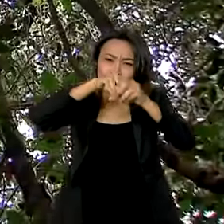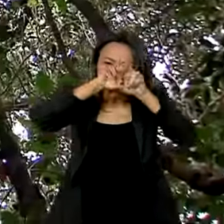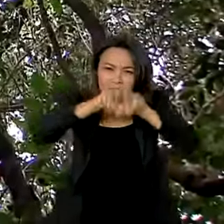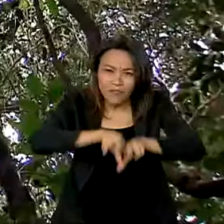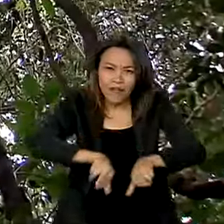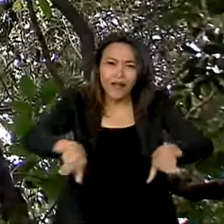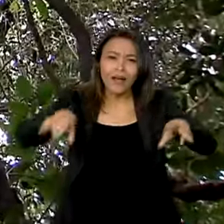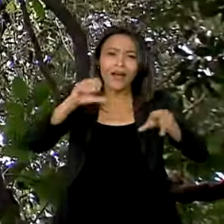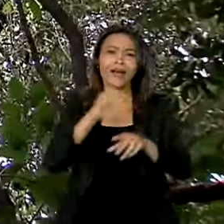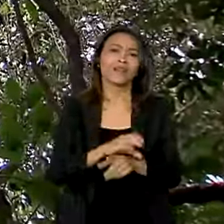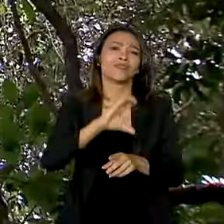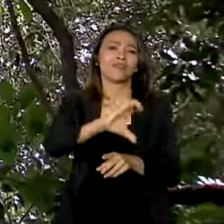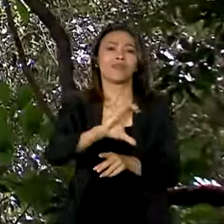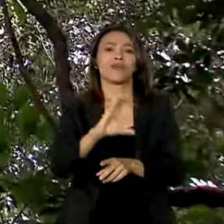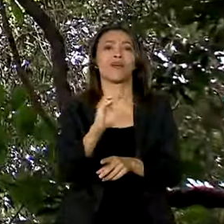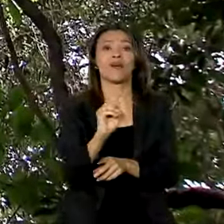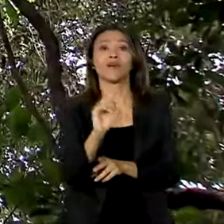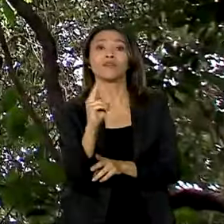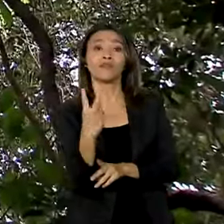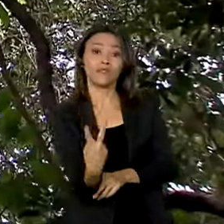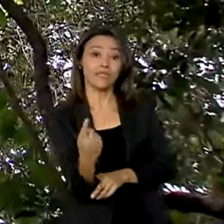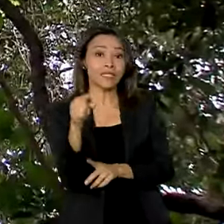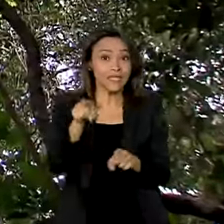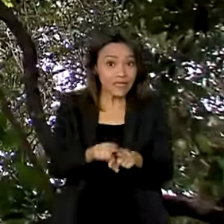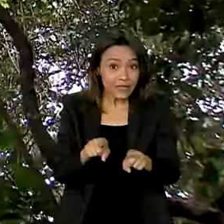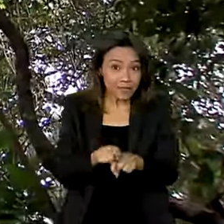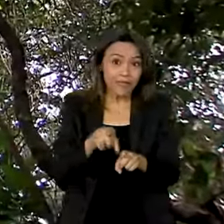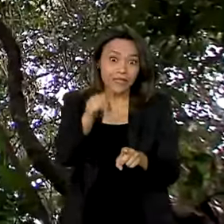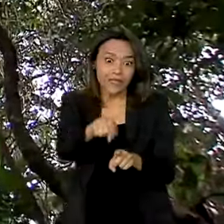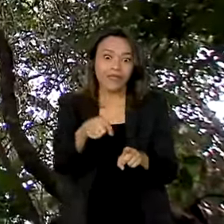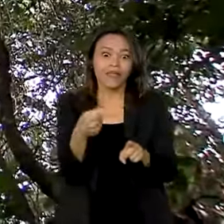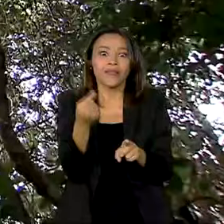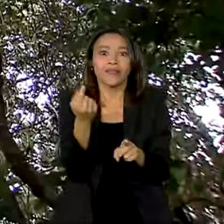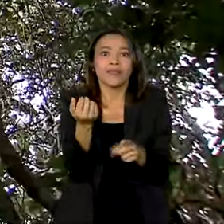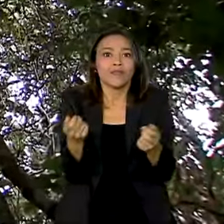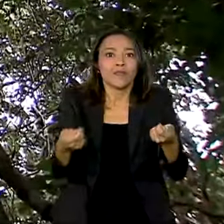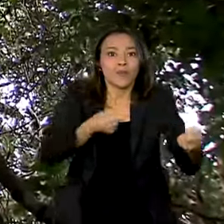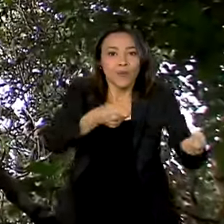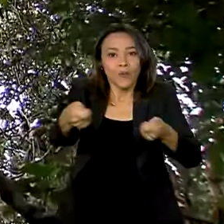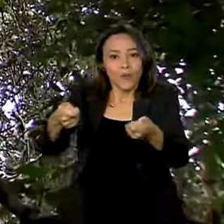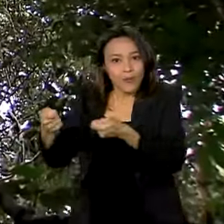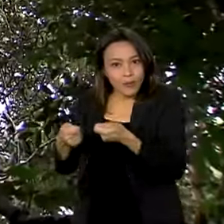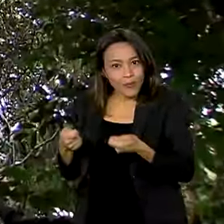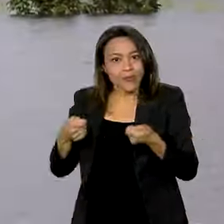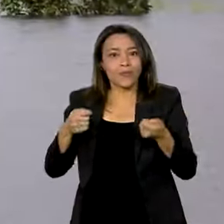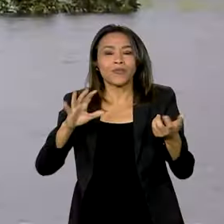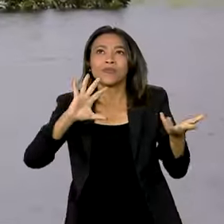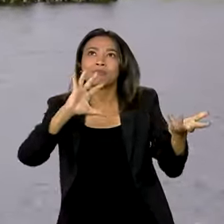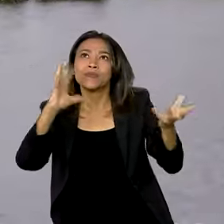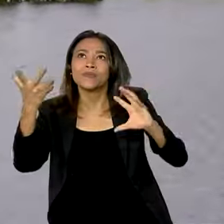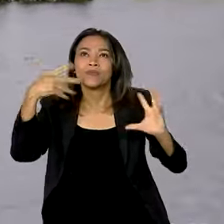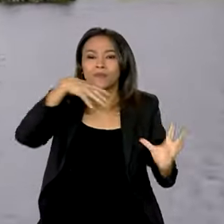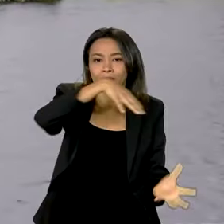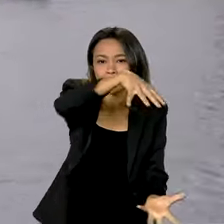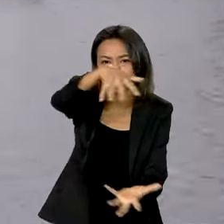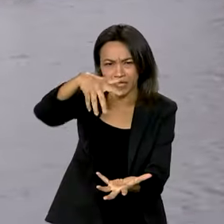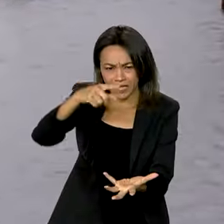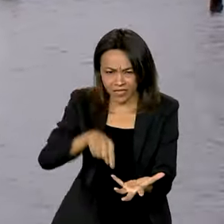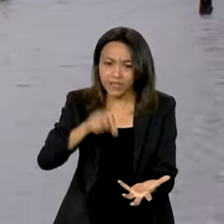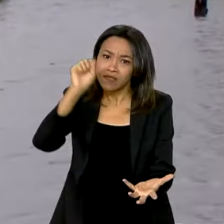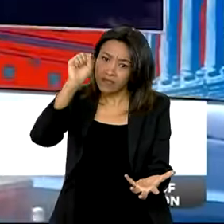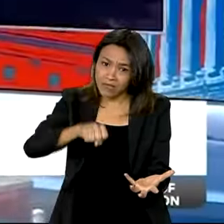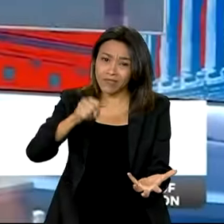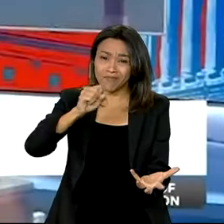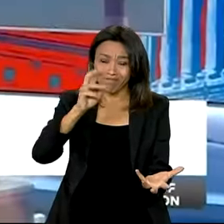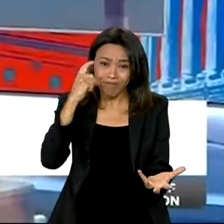carbono que contribuem para a estabilidade do clima no planeta. E as mudanças climáticas se tornaram, sim,